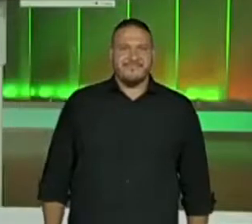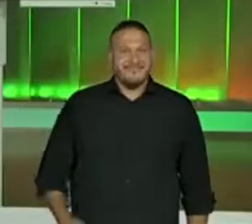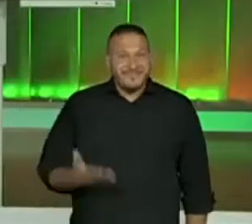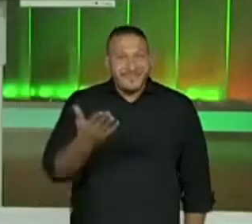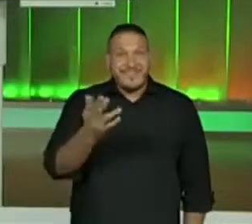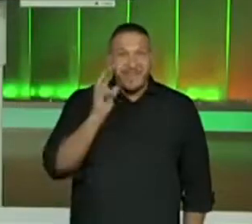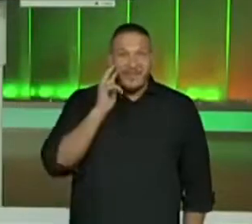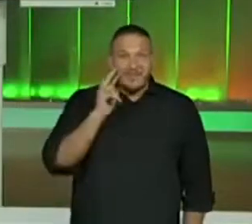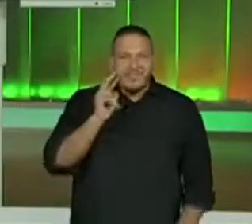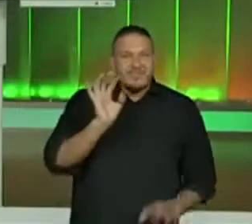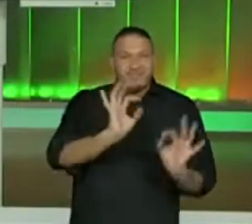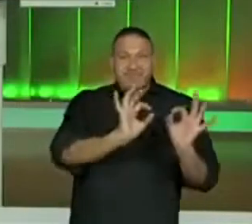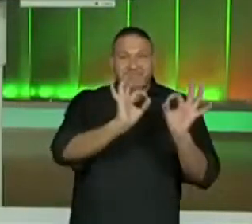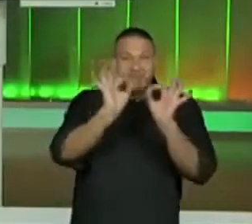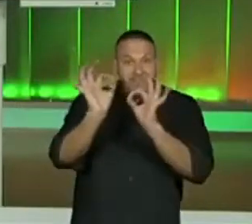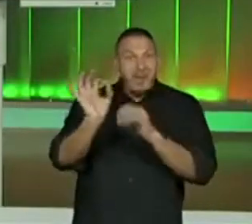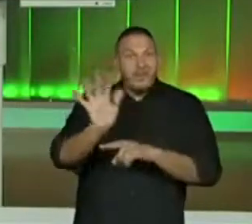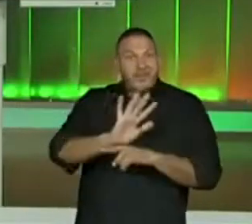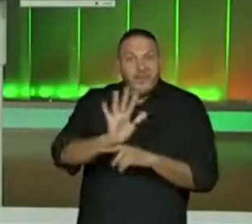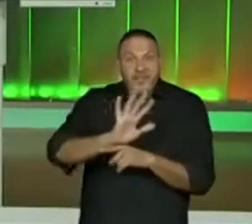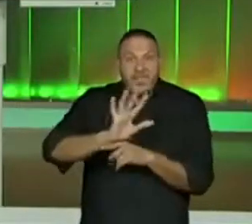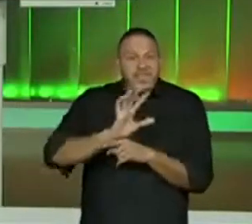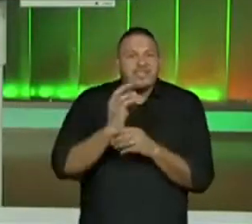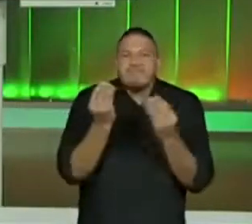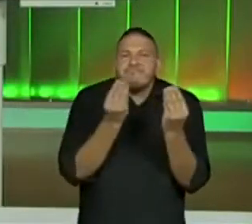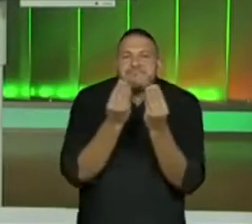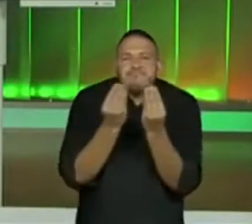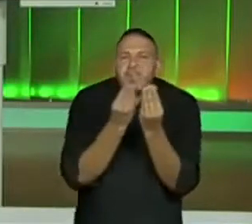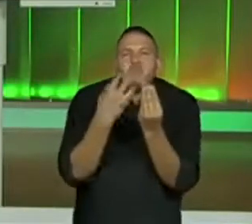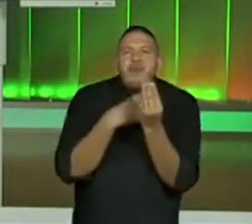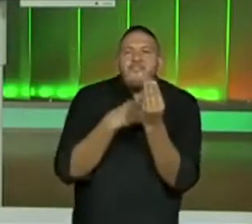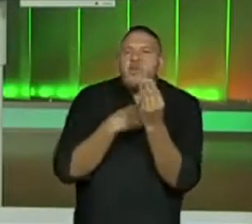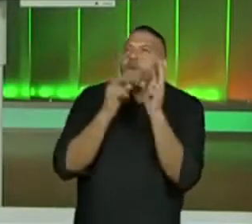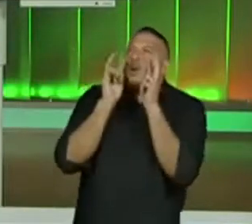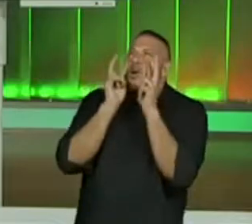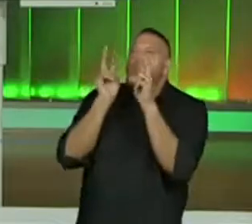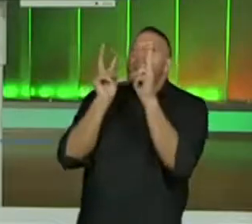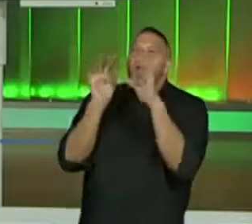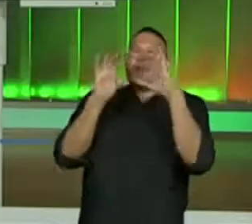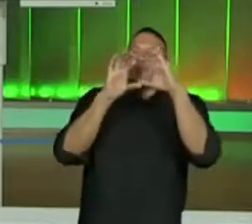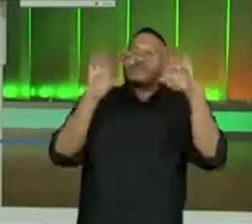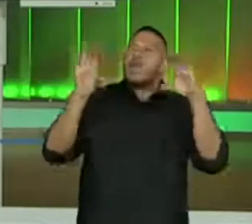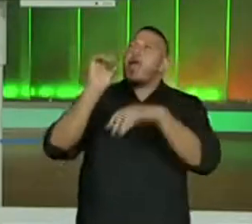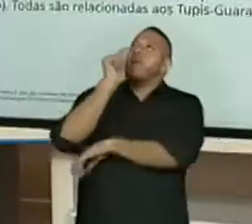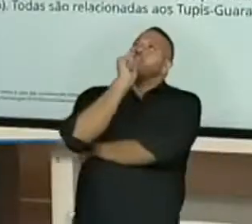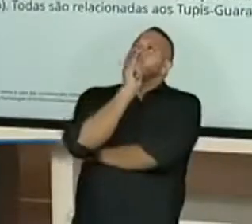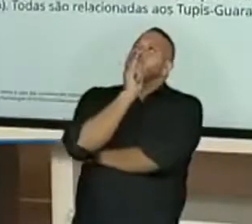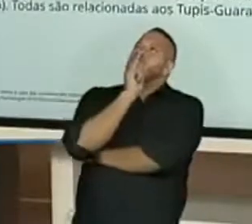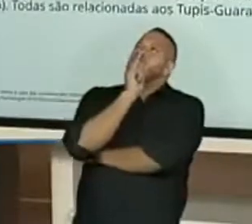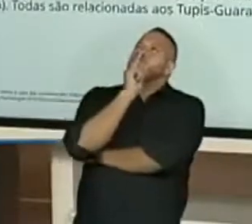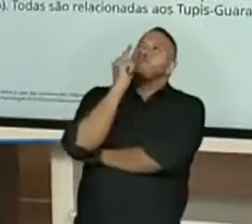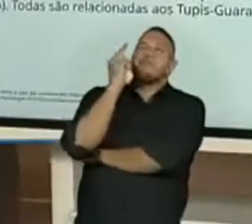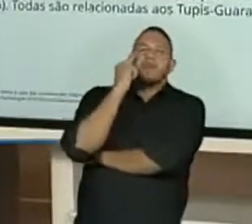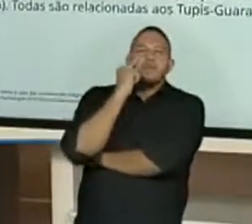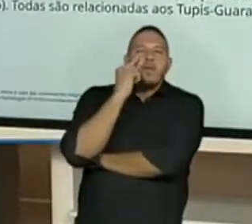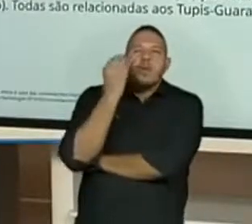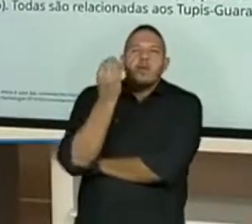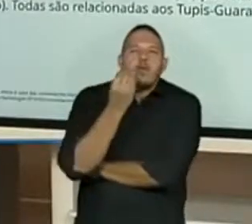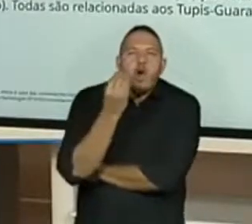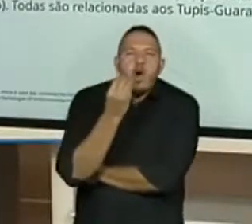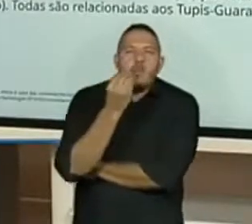observamos então no vídeo uma maneira de olhar para o céu e de pensar em como as